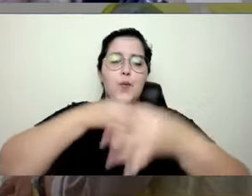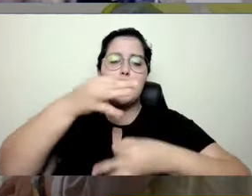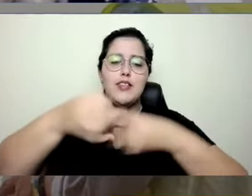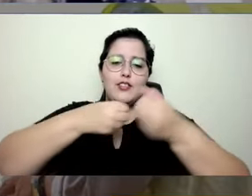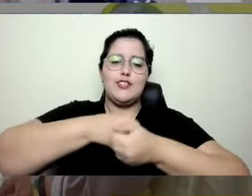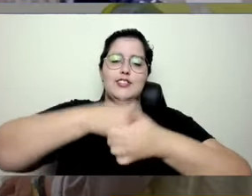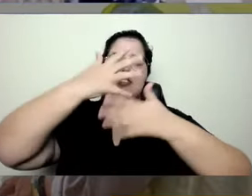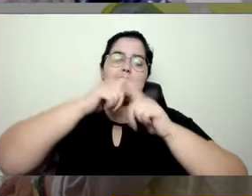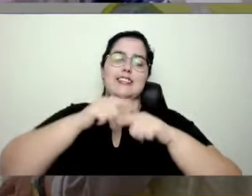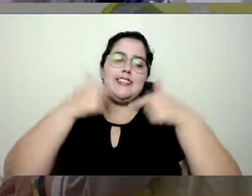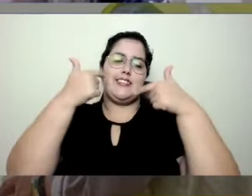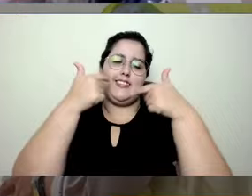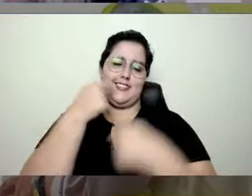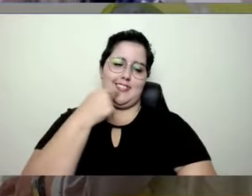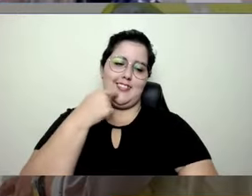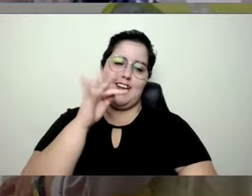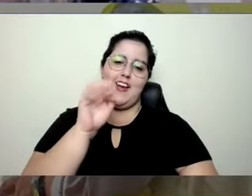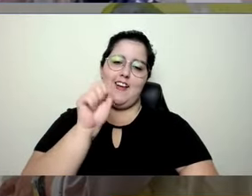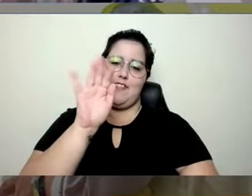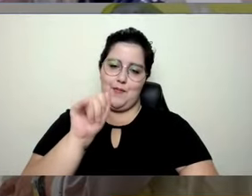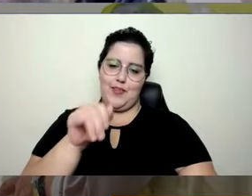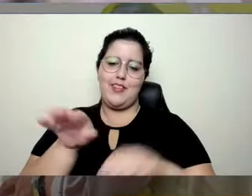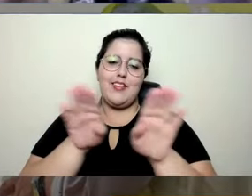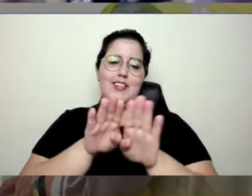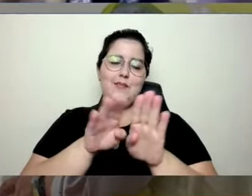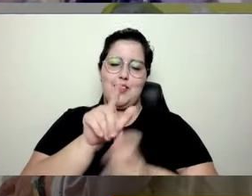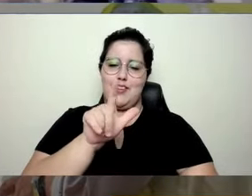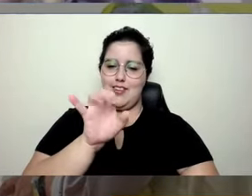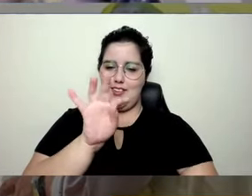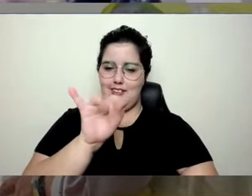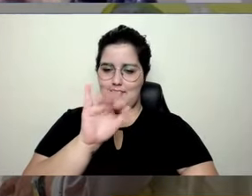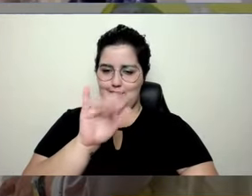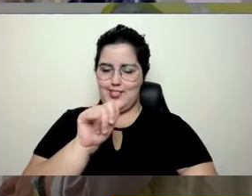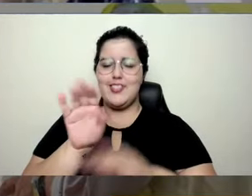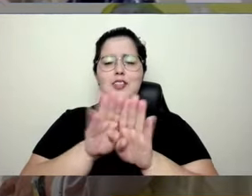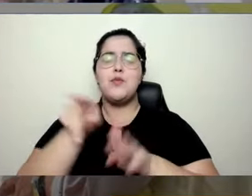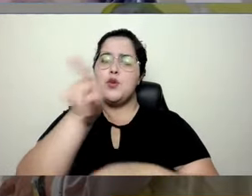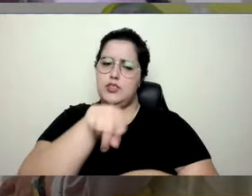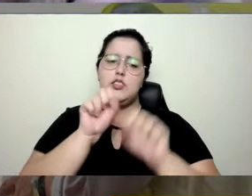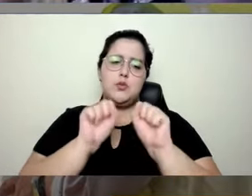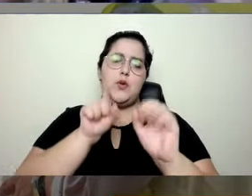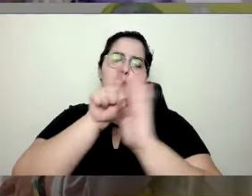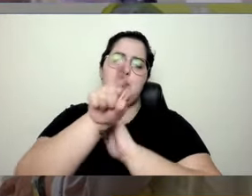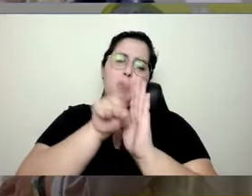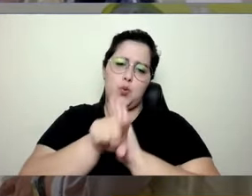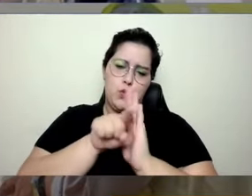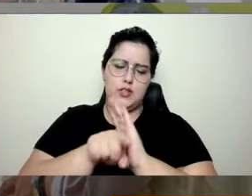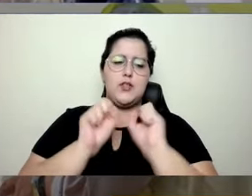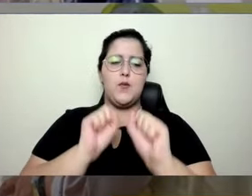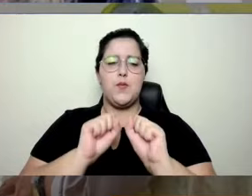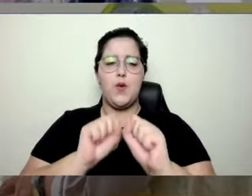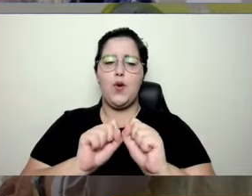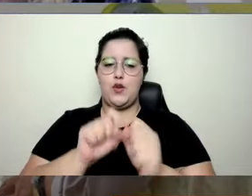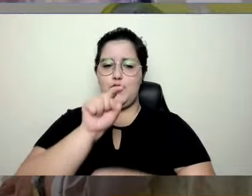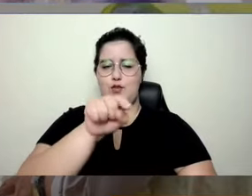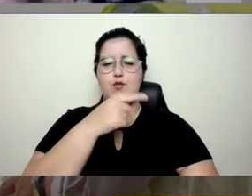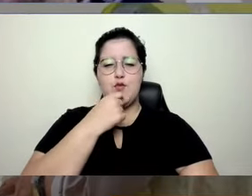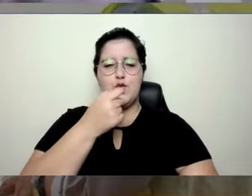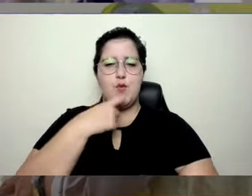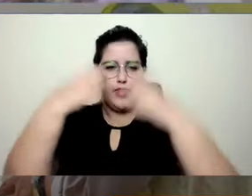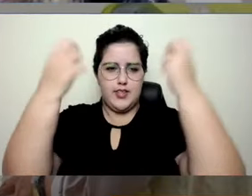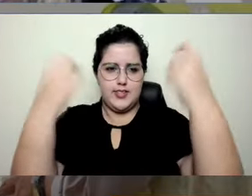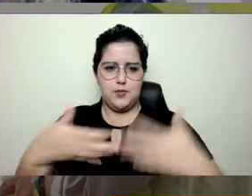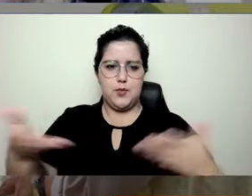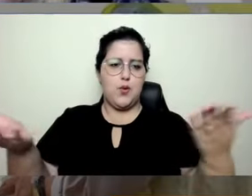sorrisão da Fabi, Letícia, bacana. Mandem suas perguntas também, mas essa que o Anderson levantou a bola